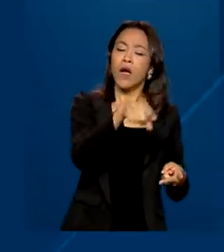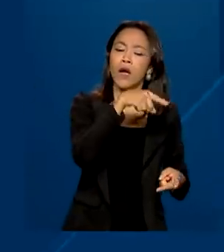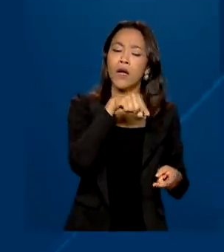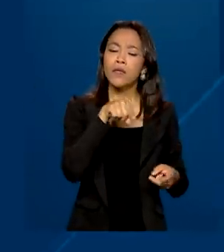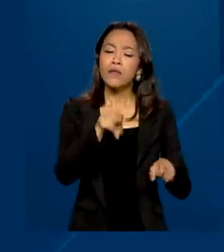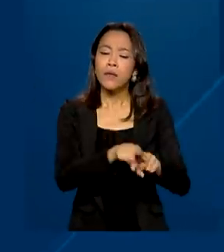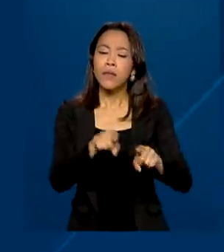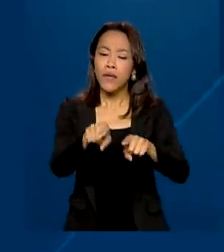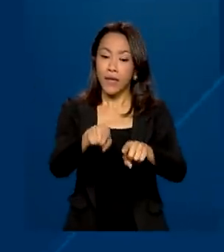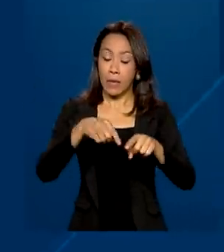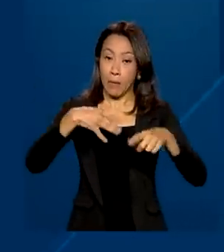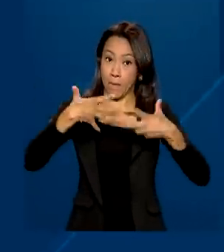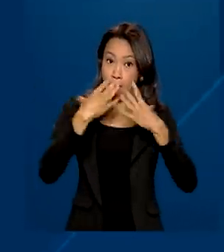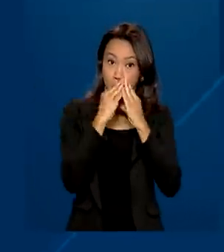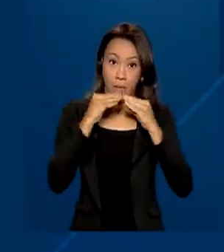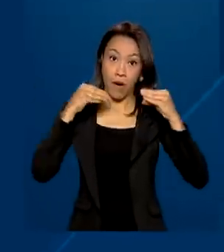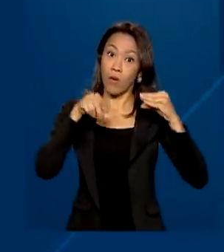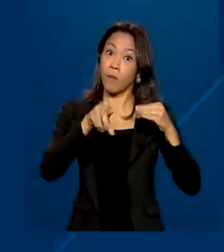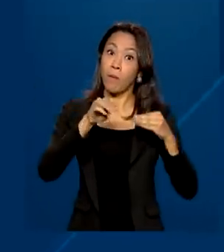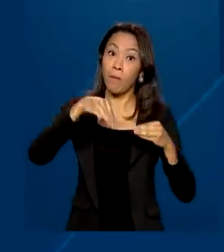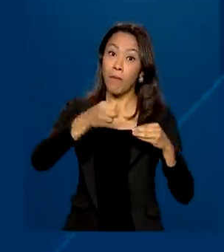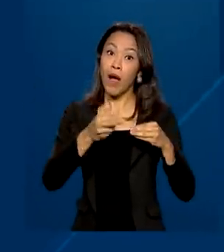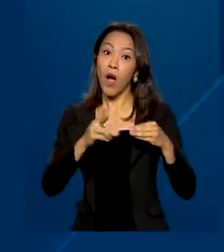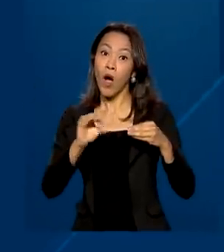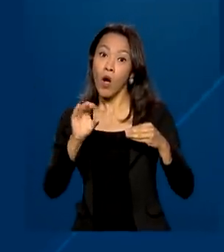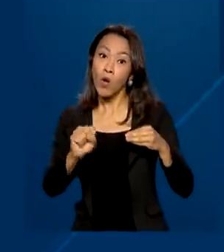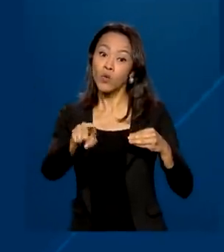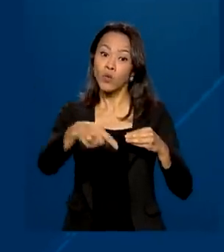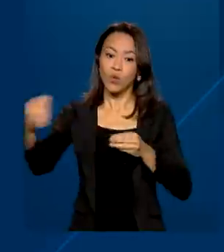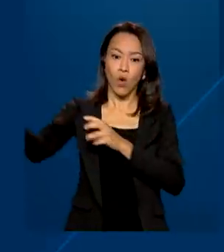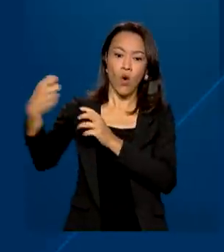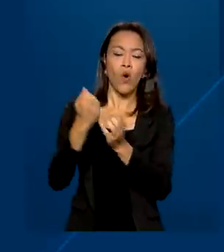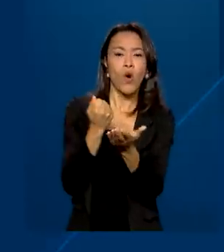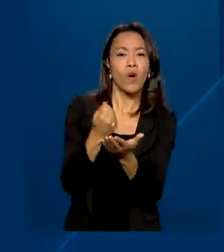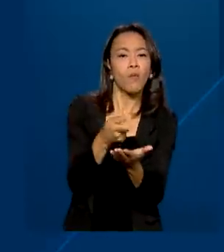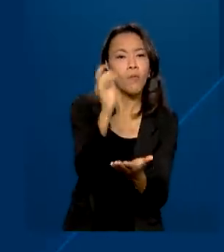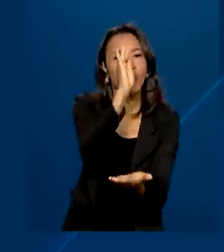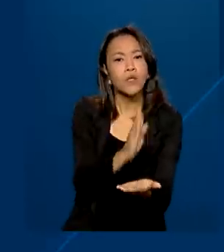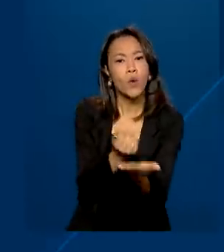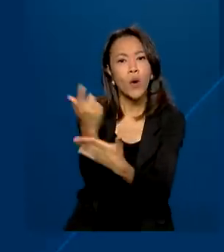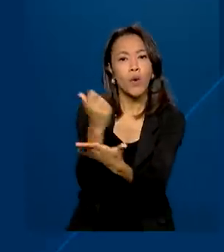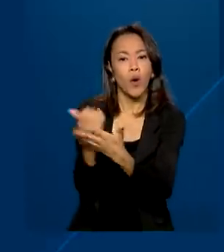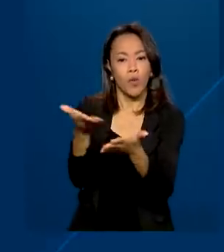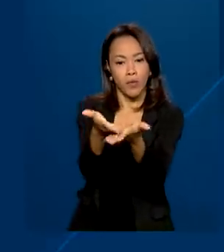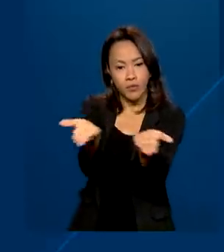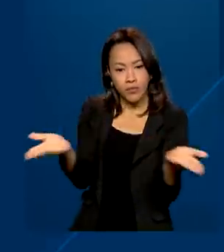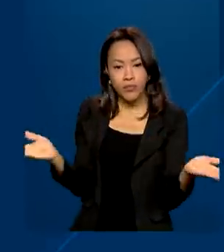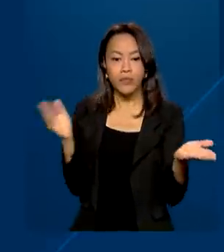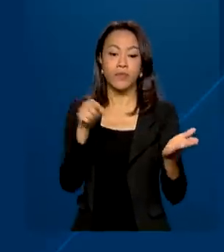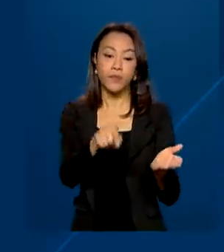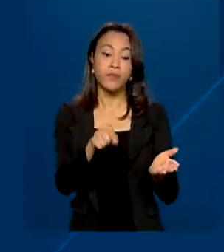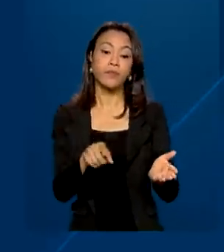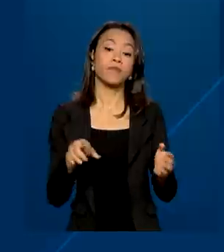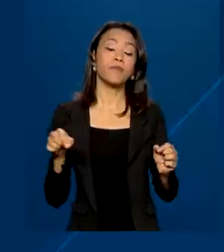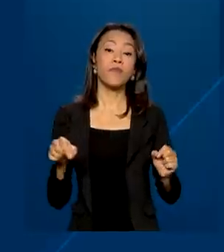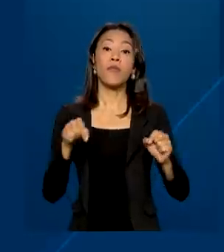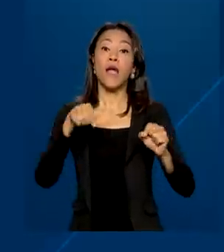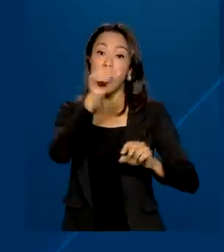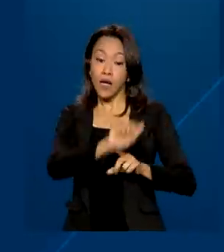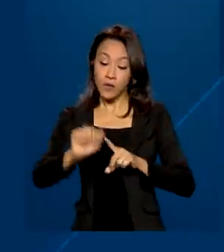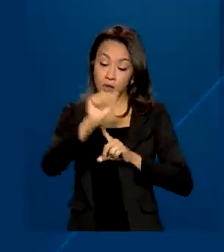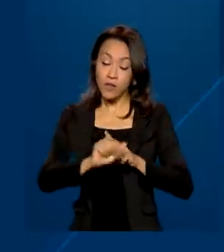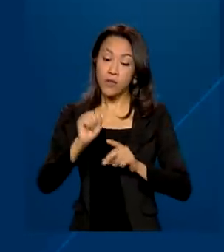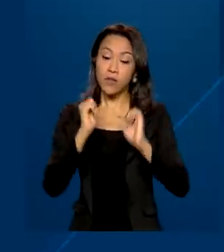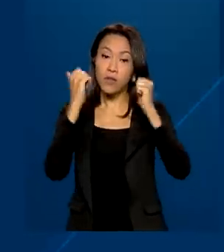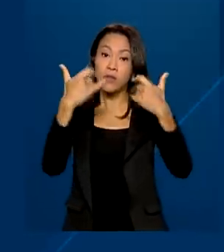na lista dos maiores exportadores de adubo para o Brasil. Segundo dados da Associação Nacional para a Difusão de Adubos, mais